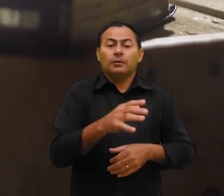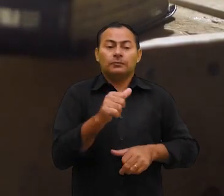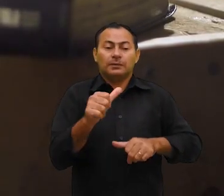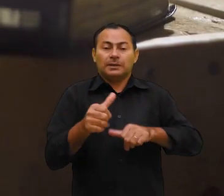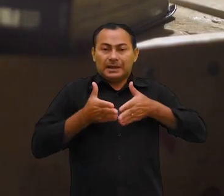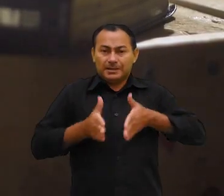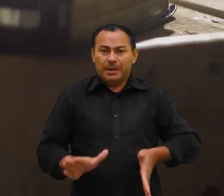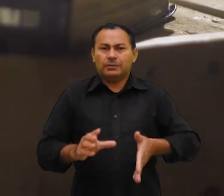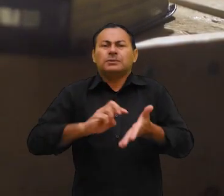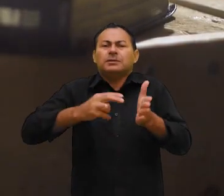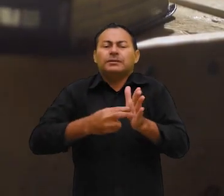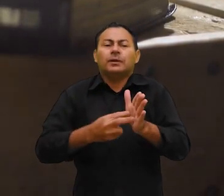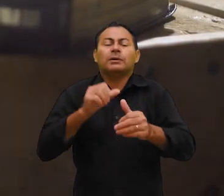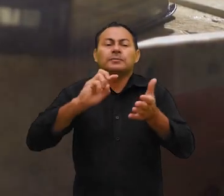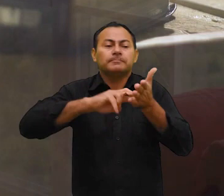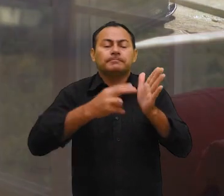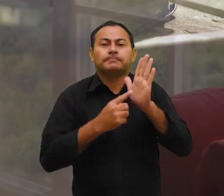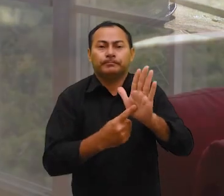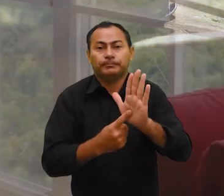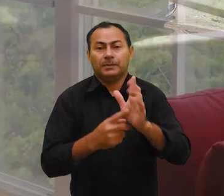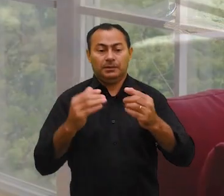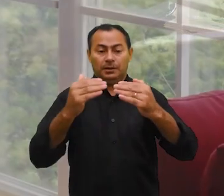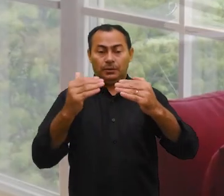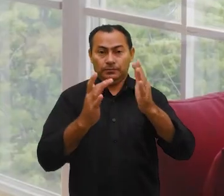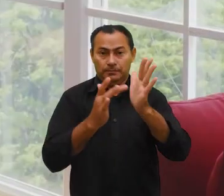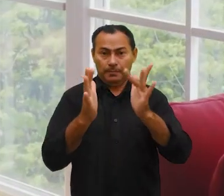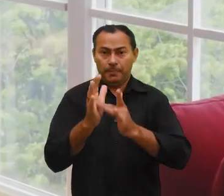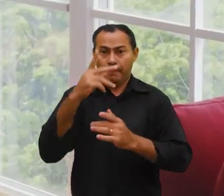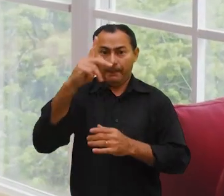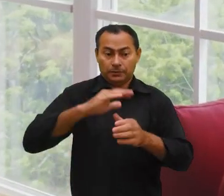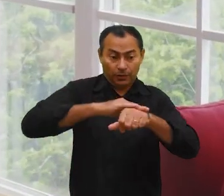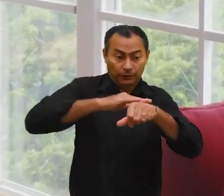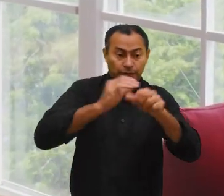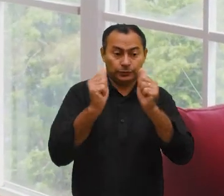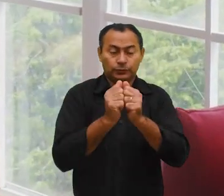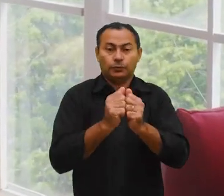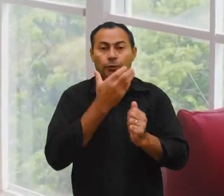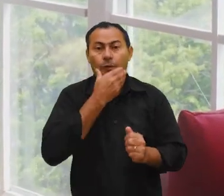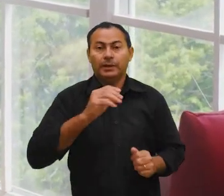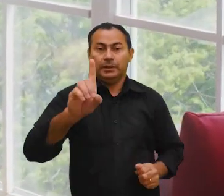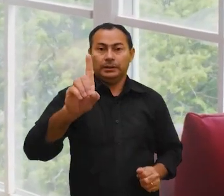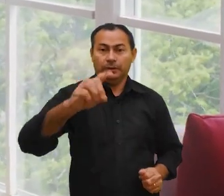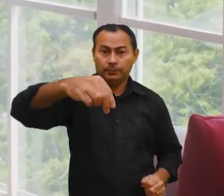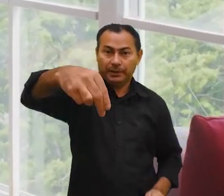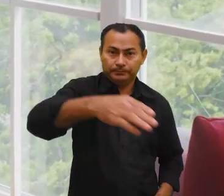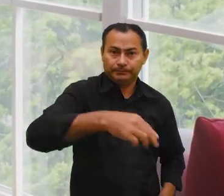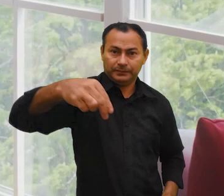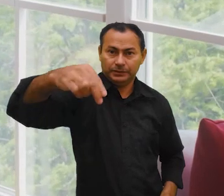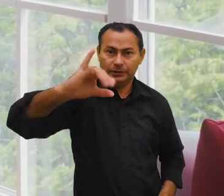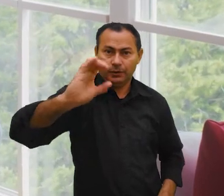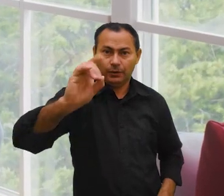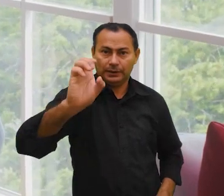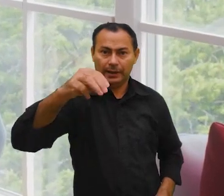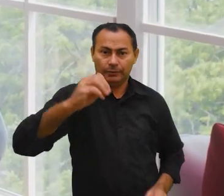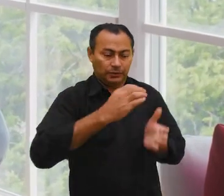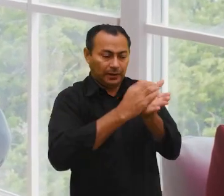quais são as evidências do novo nascimento? De acordo com Jesus, na sua conversa com Nicodemos, no capítulo 3 de